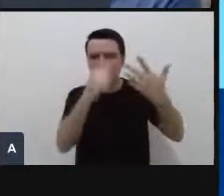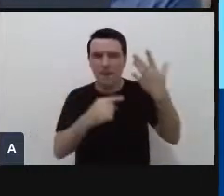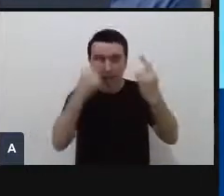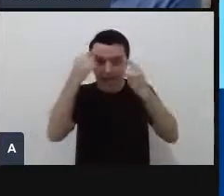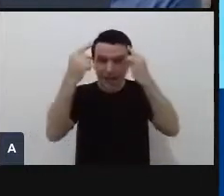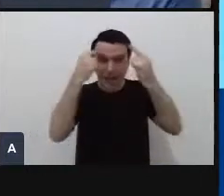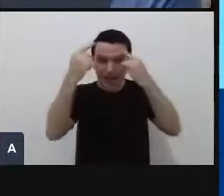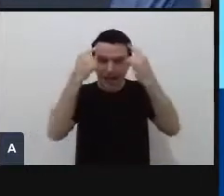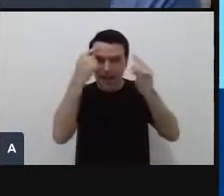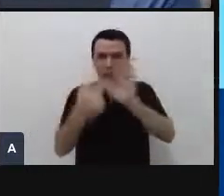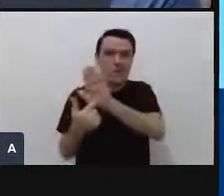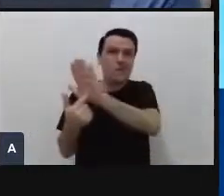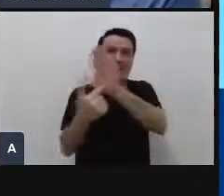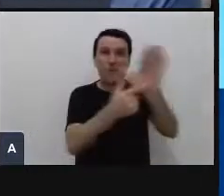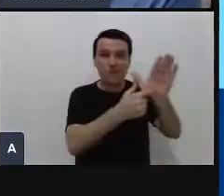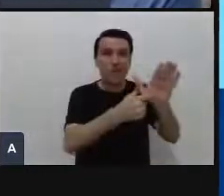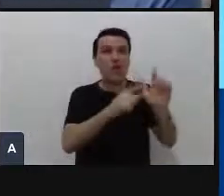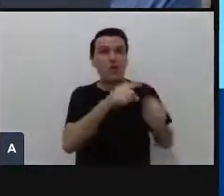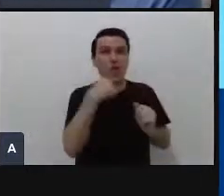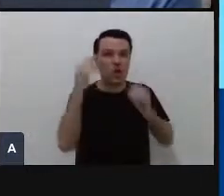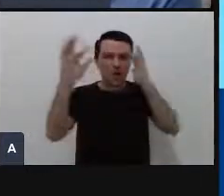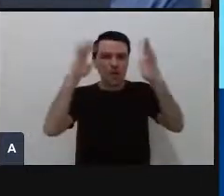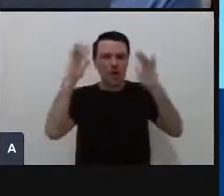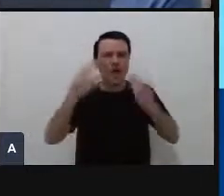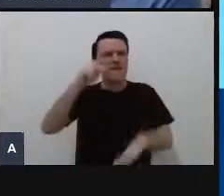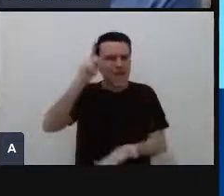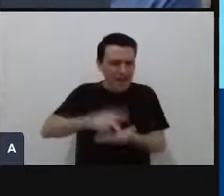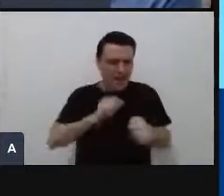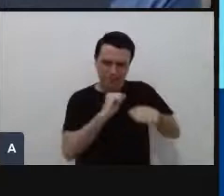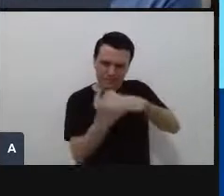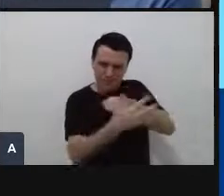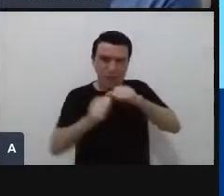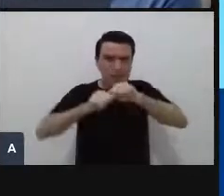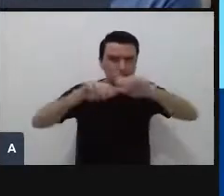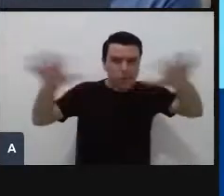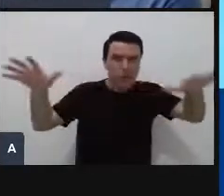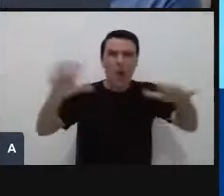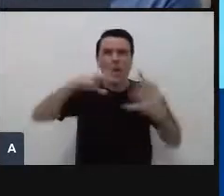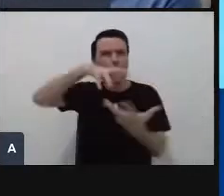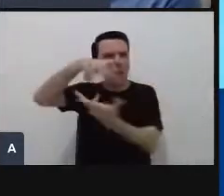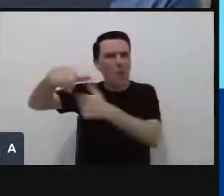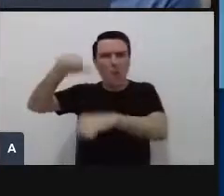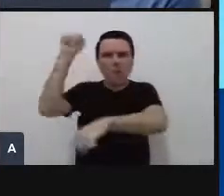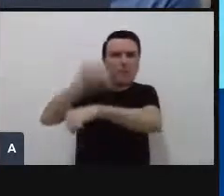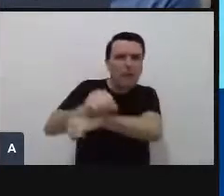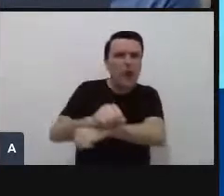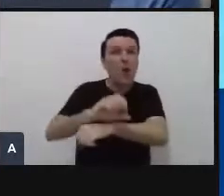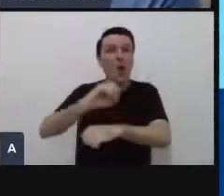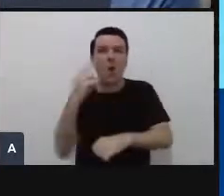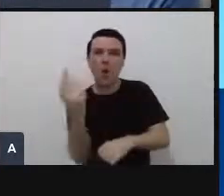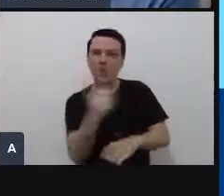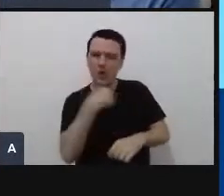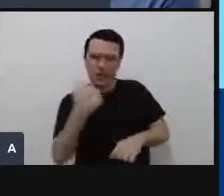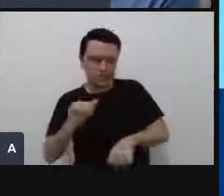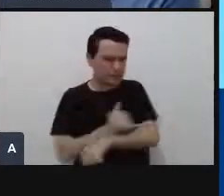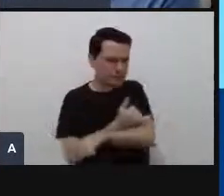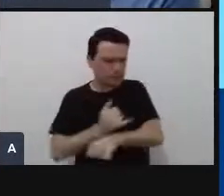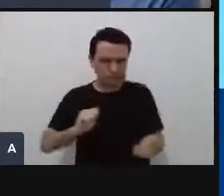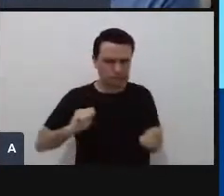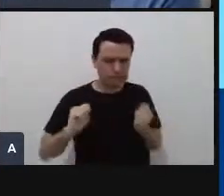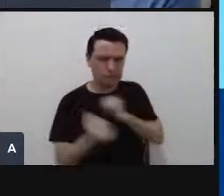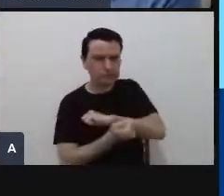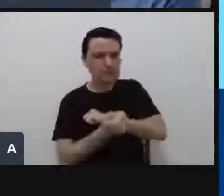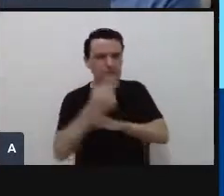colocar a gente para refletir se o vírus parou mesmo o mundo totalmente ou se a gente teve uma mobilização a partir dessa crise. De fato,